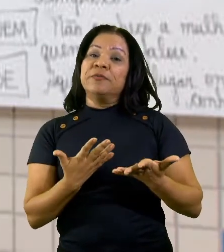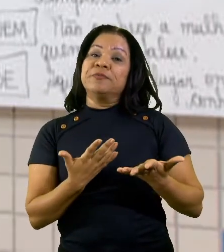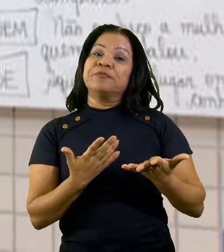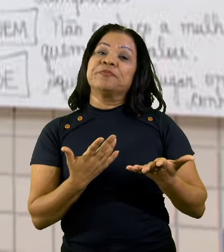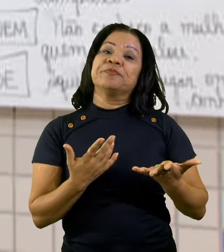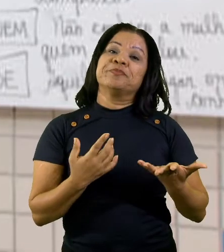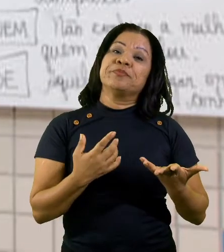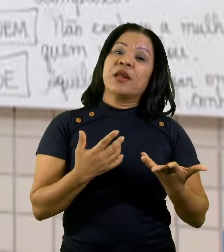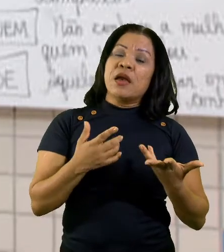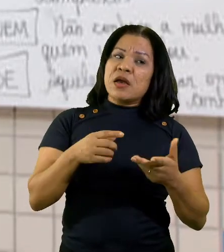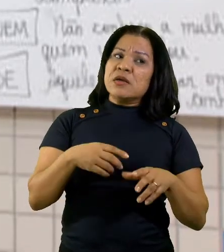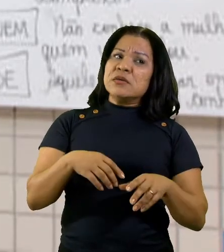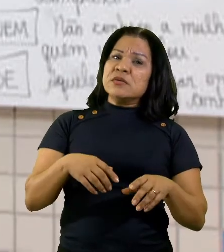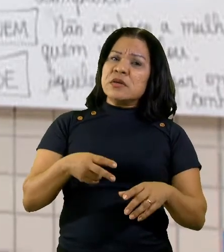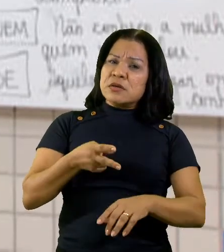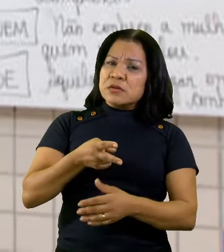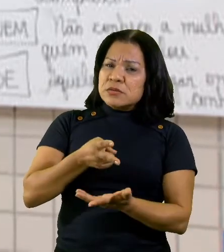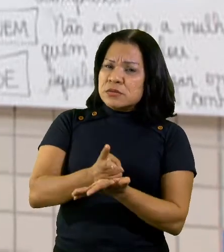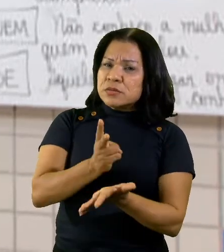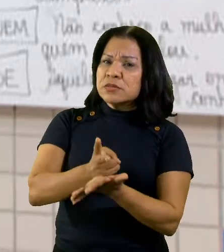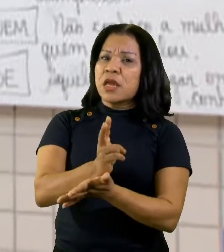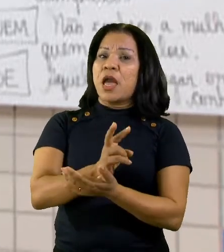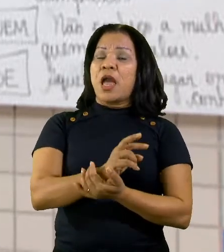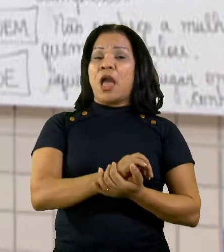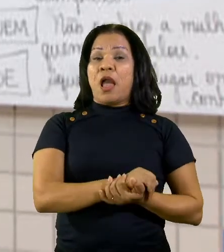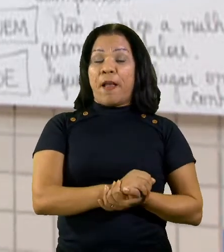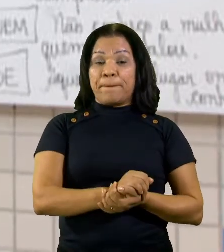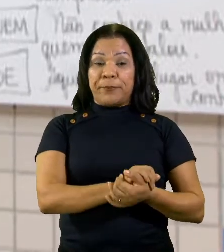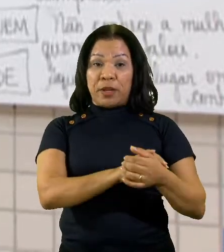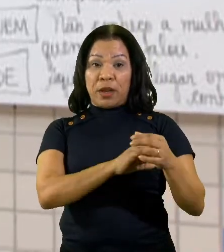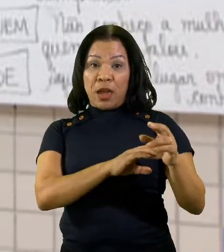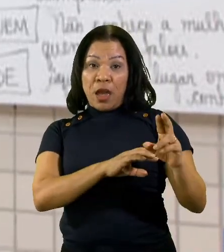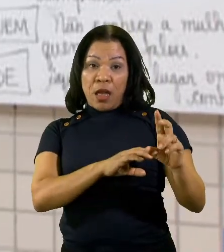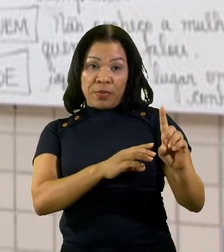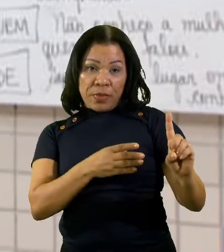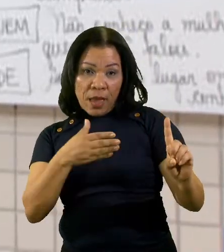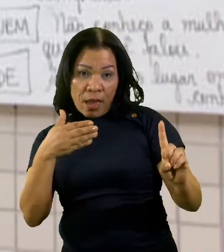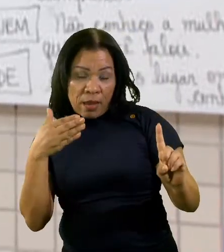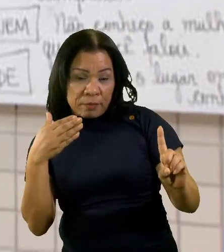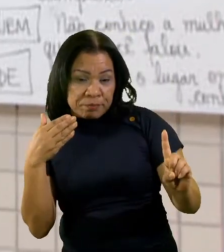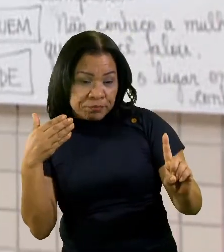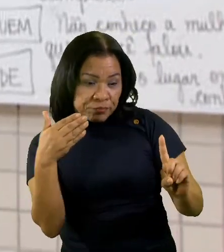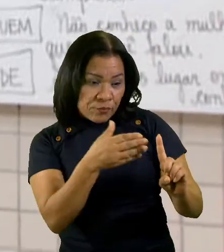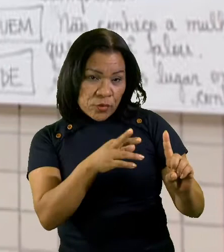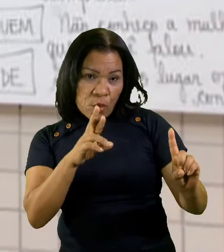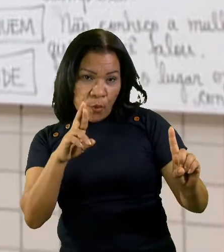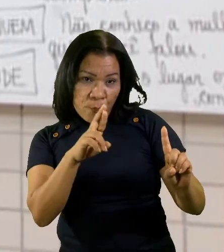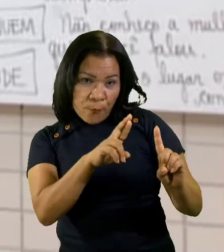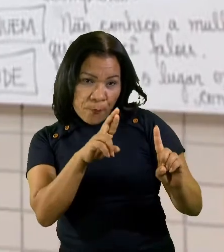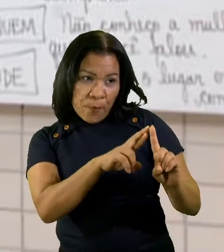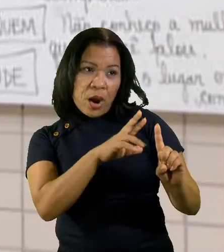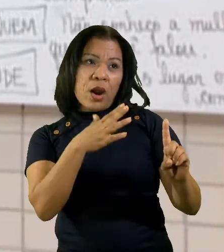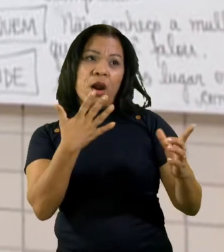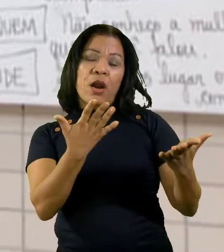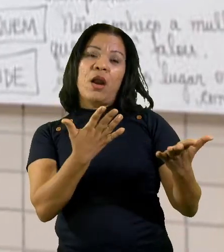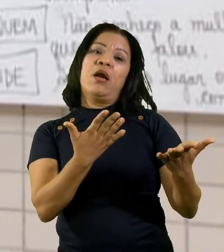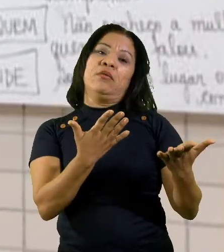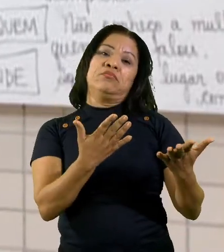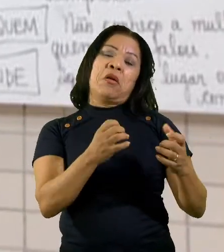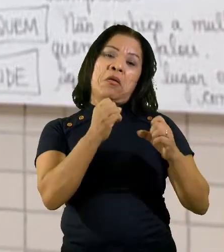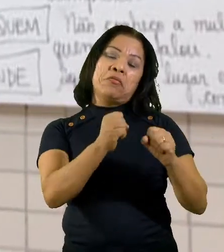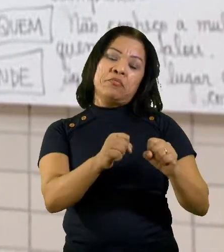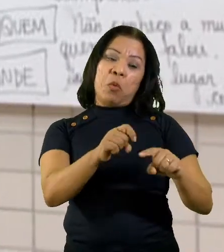a uma coisa. O seu antecedente vai ser um substantivo, que pode ser um objeto, alguma coisa dentro da oração.